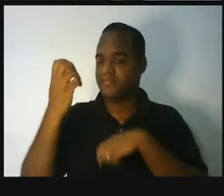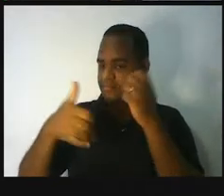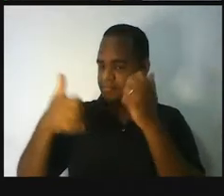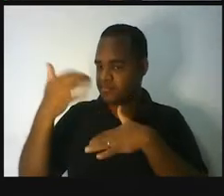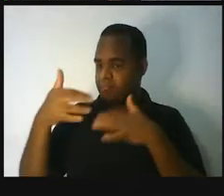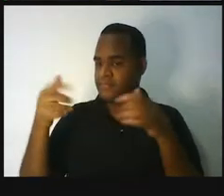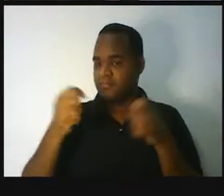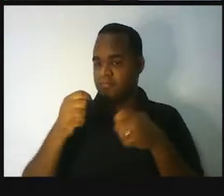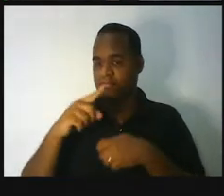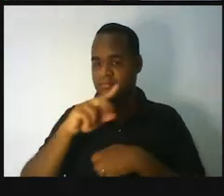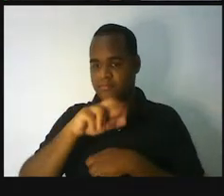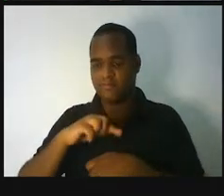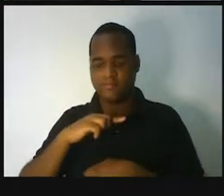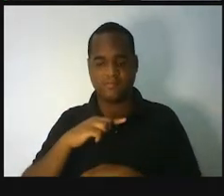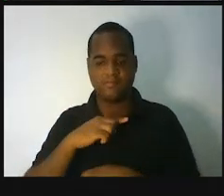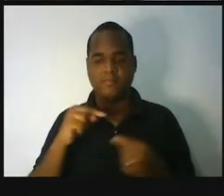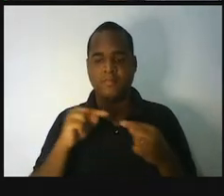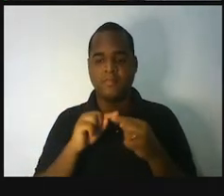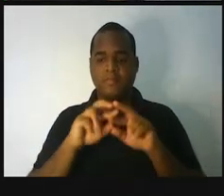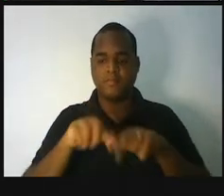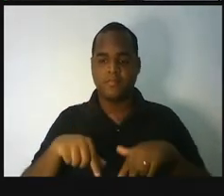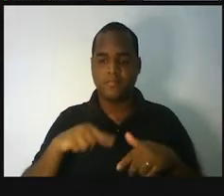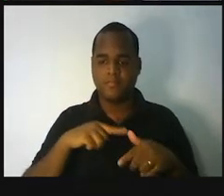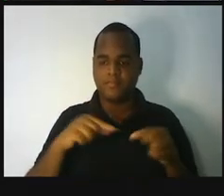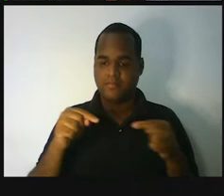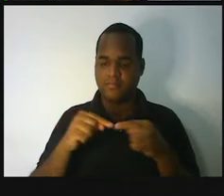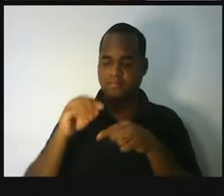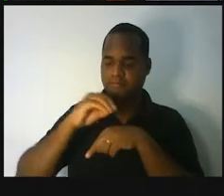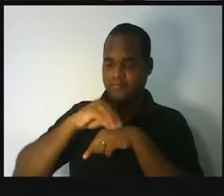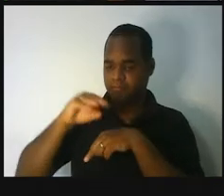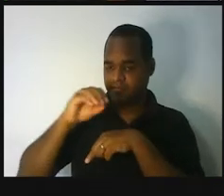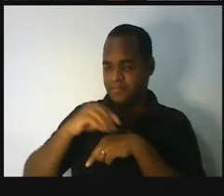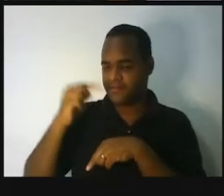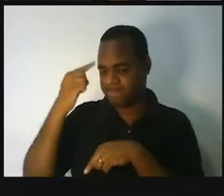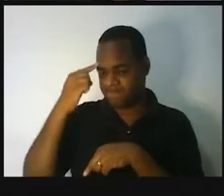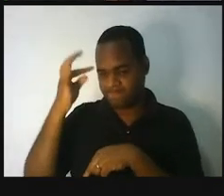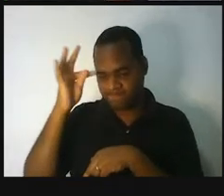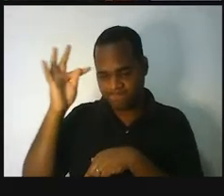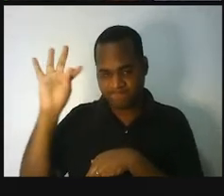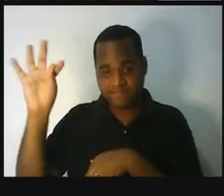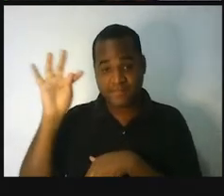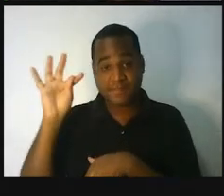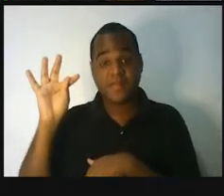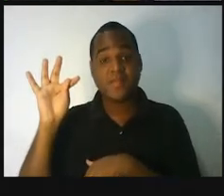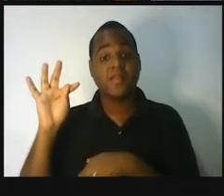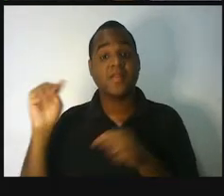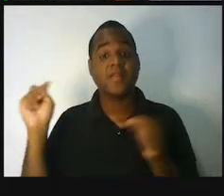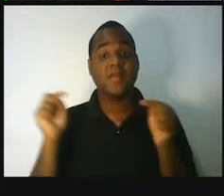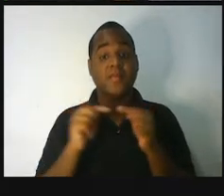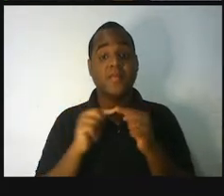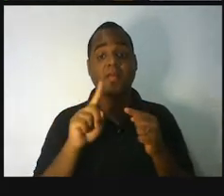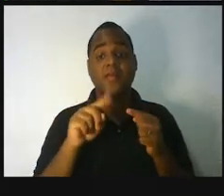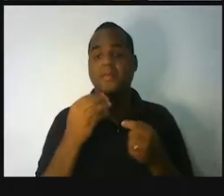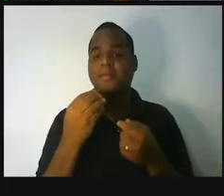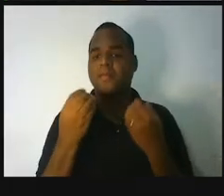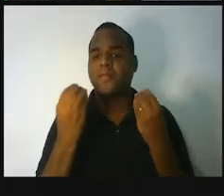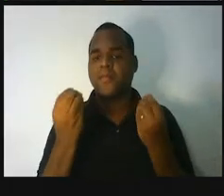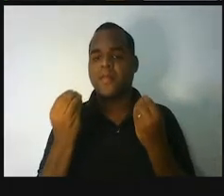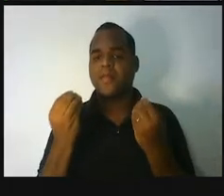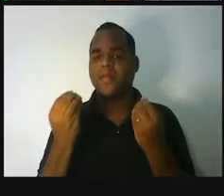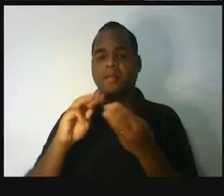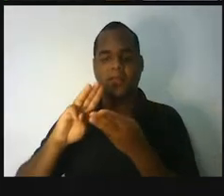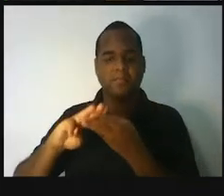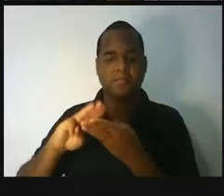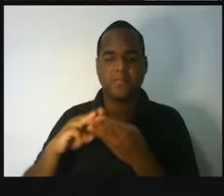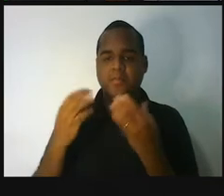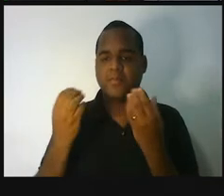explicando, trazendo aí a minha teoria do pra que matemática e eu quero que